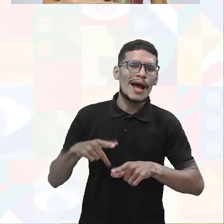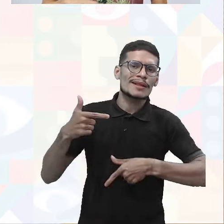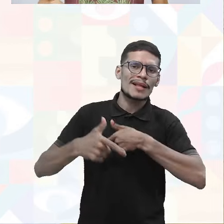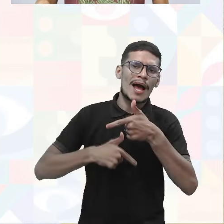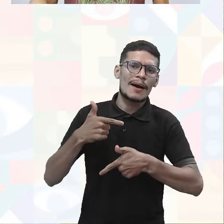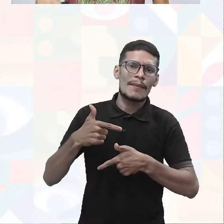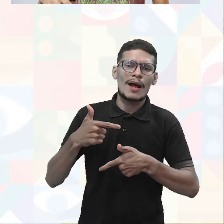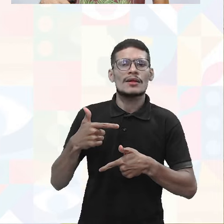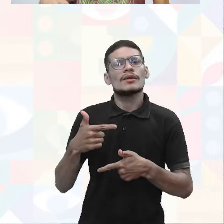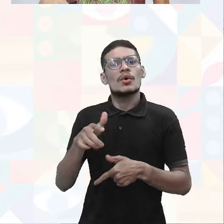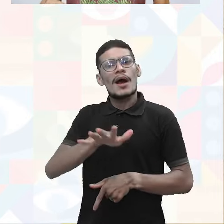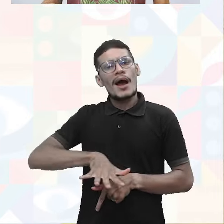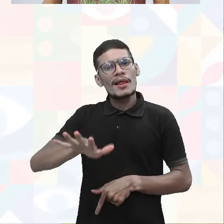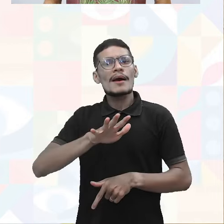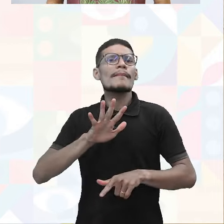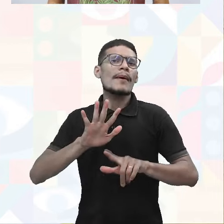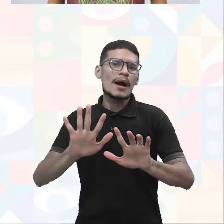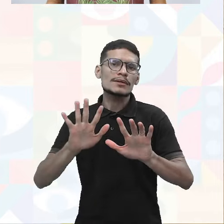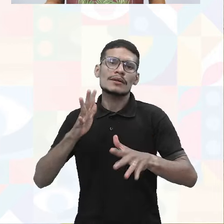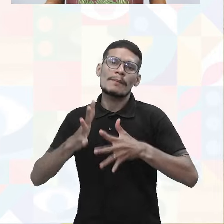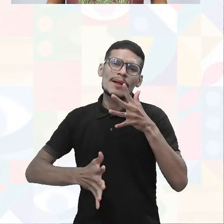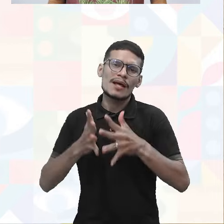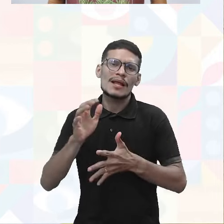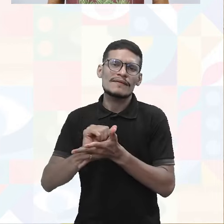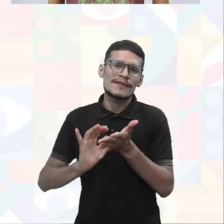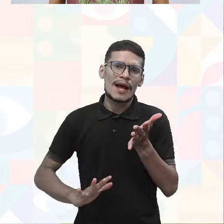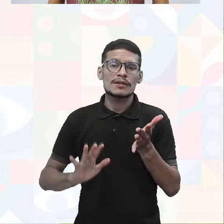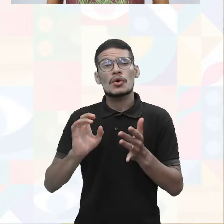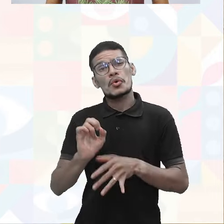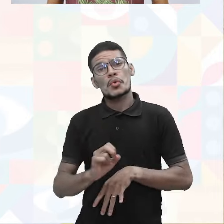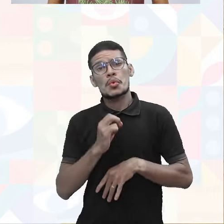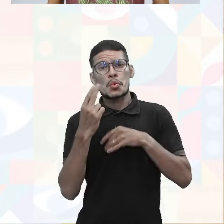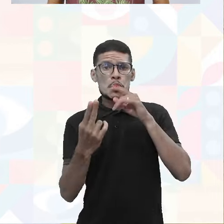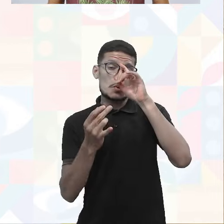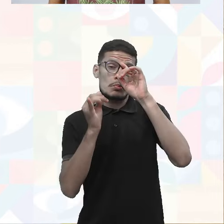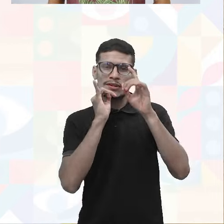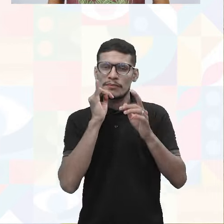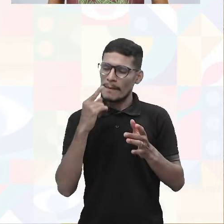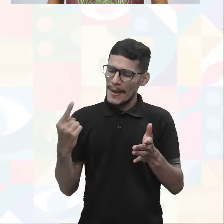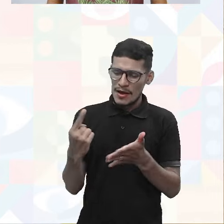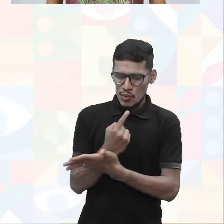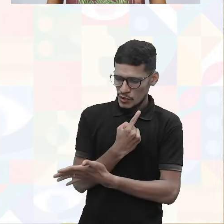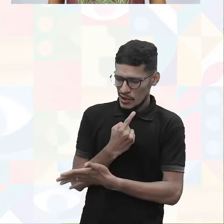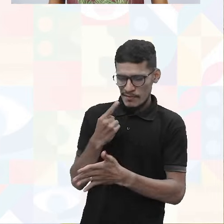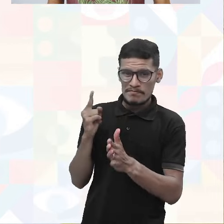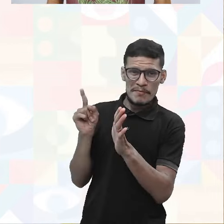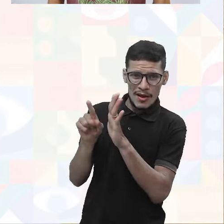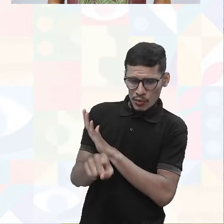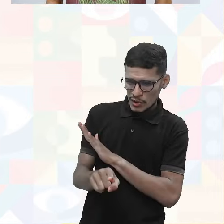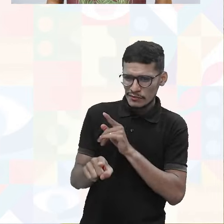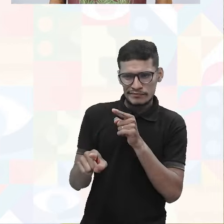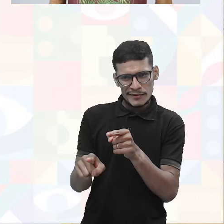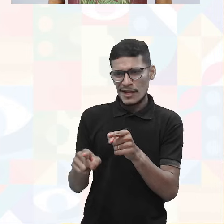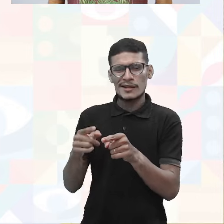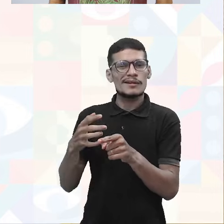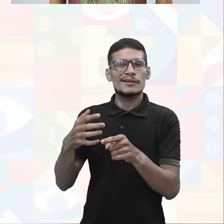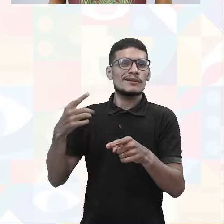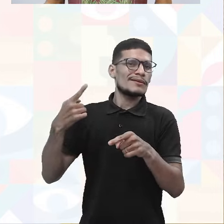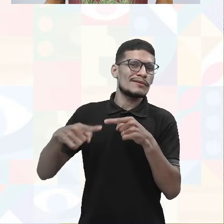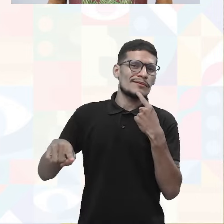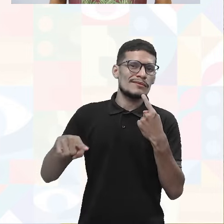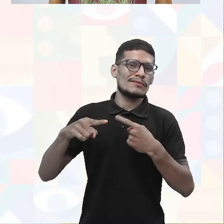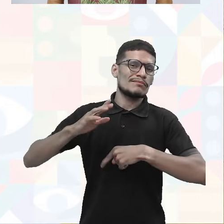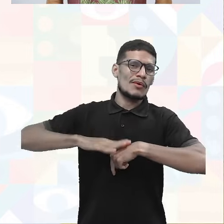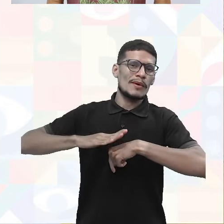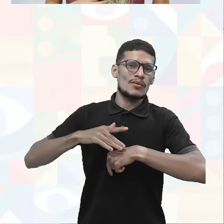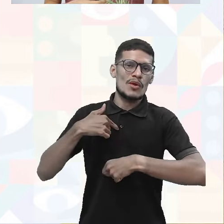funcionamento normal daquela atividade, ou não se aplica quando realmente aquela pergunta não se aplica àquele item do qual eu esteja avaliando.